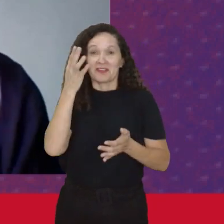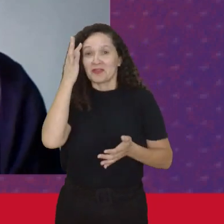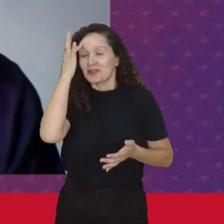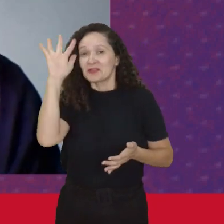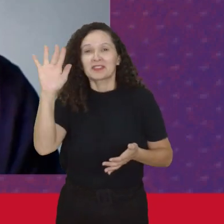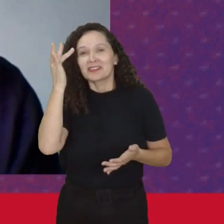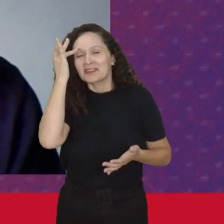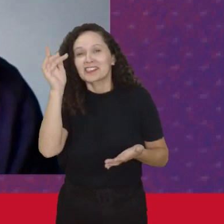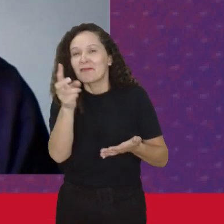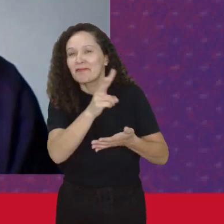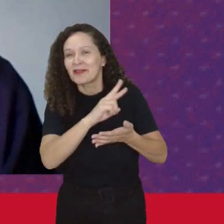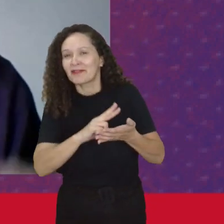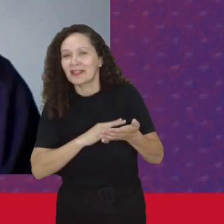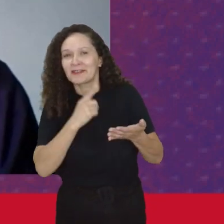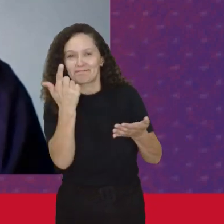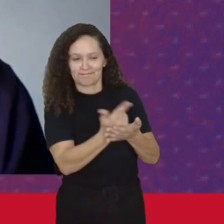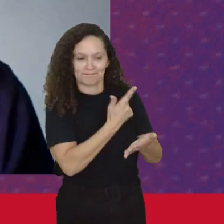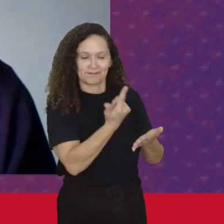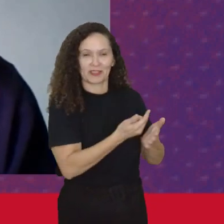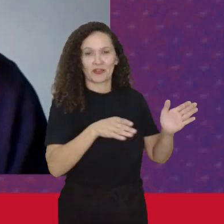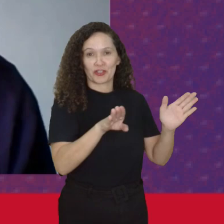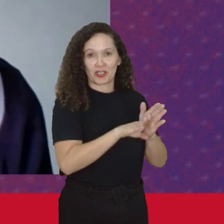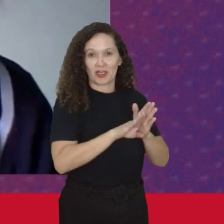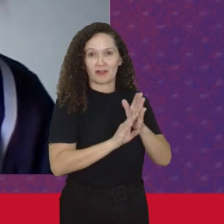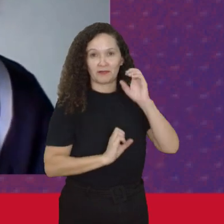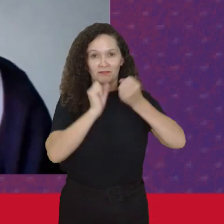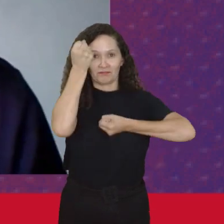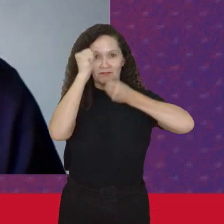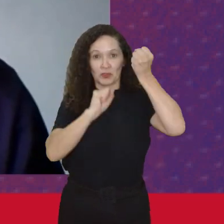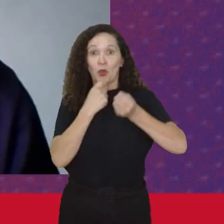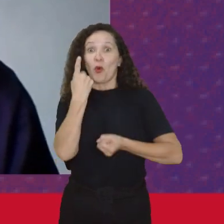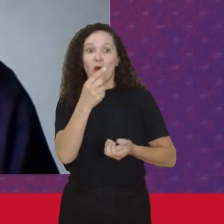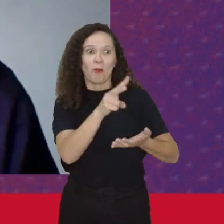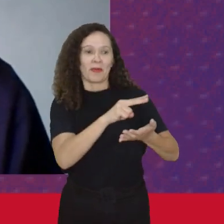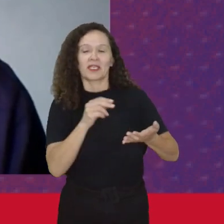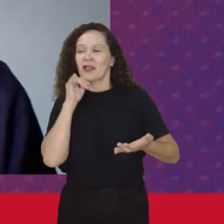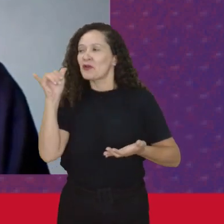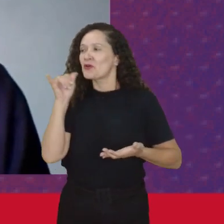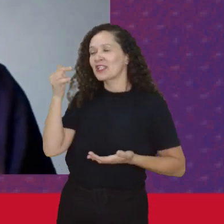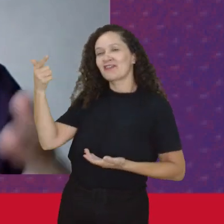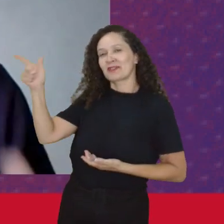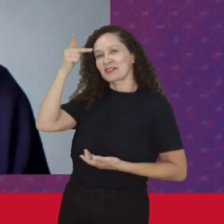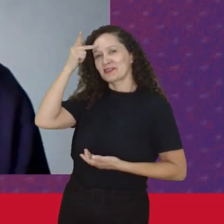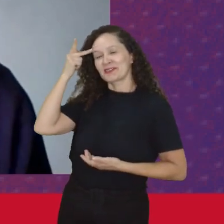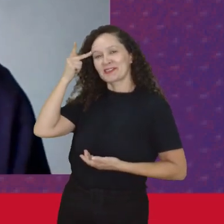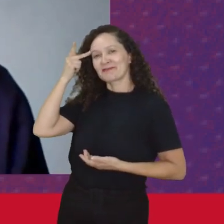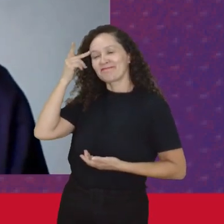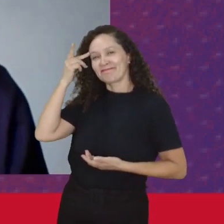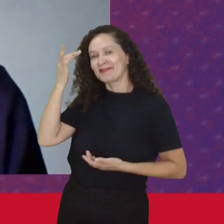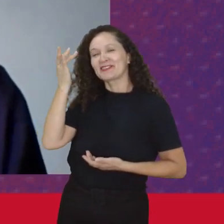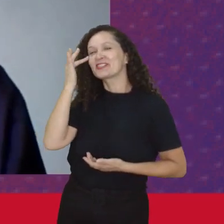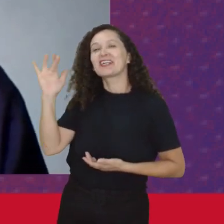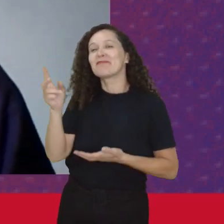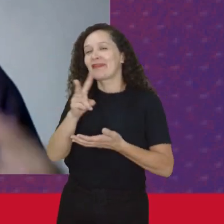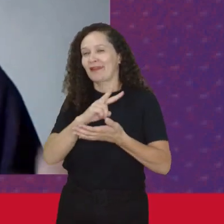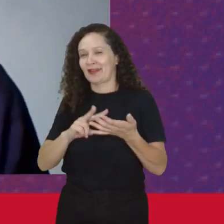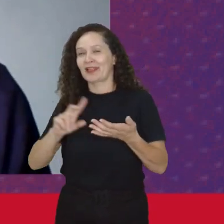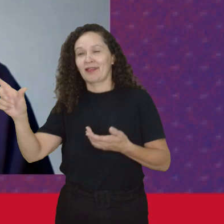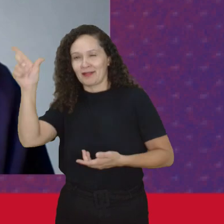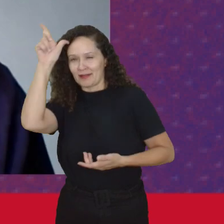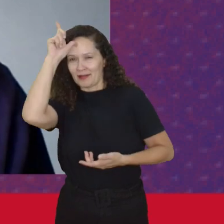chegavam os jornais Na porta da fábrica E uma lia Para as outras Eu acho que na Alemanha Teve esse processo Grande